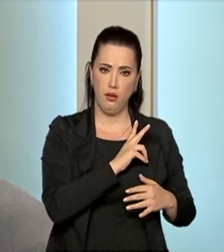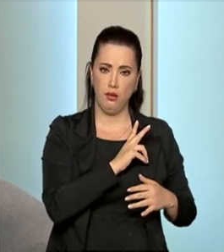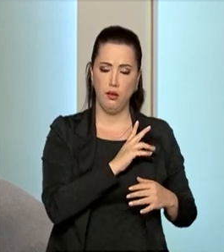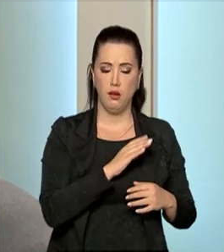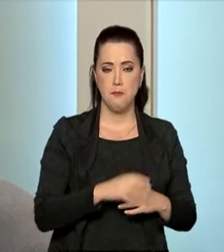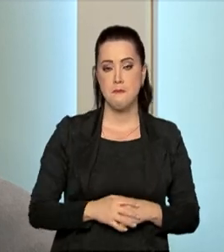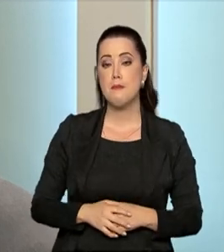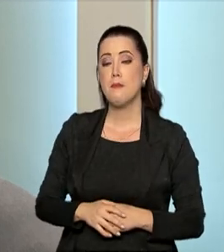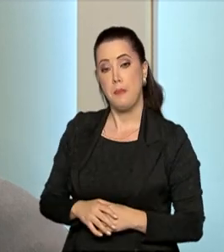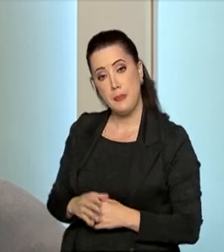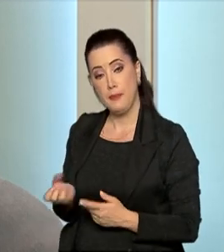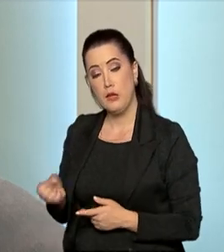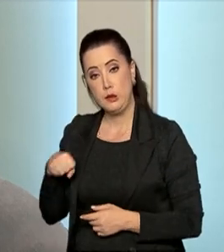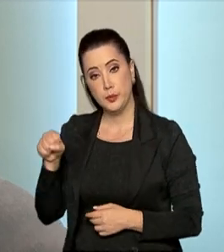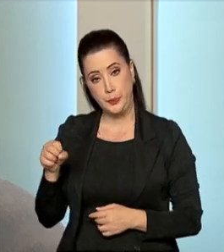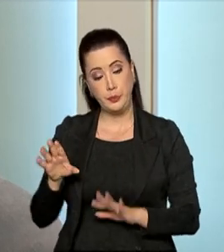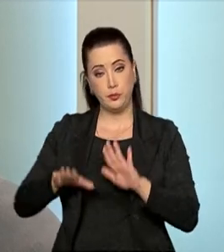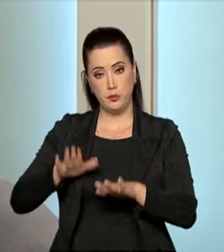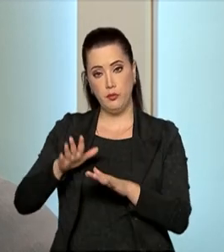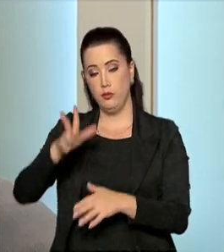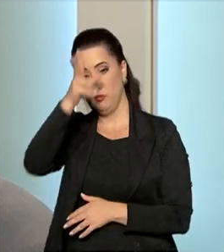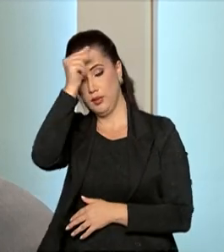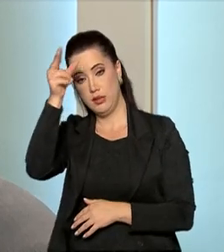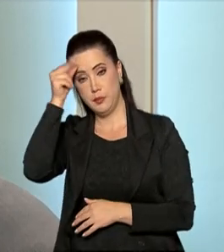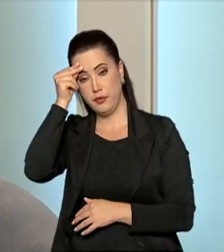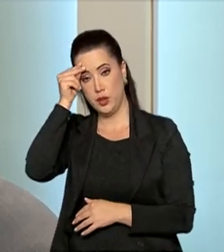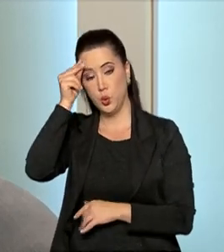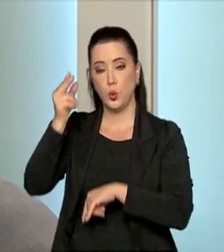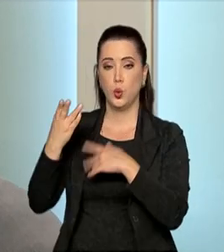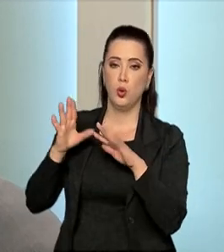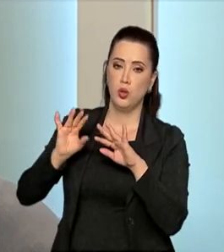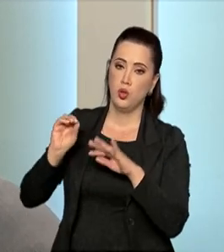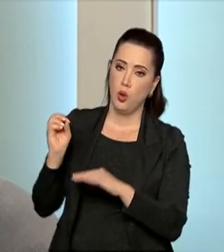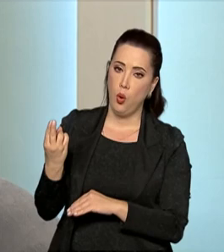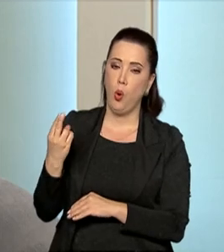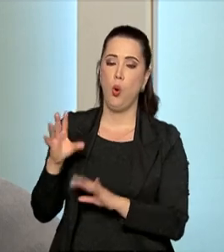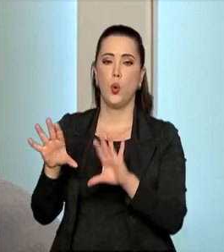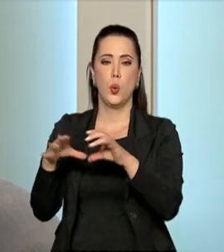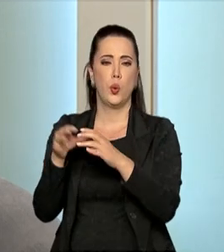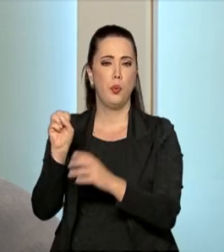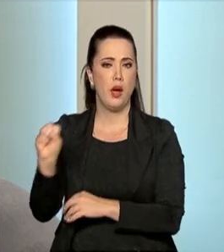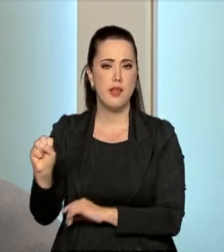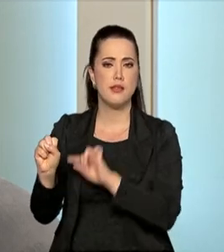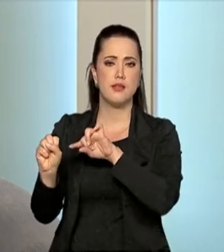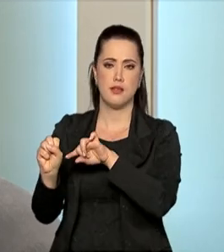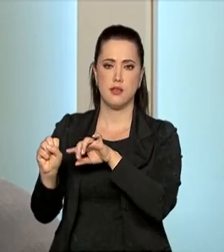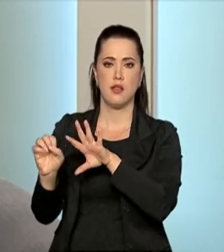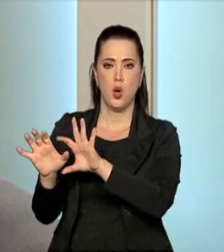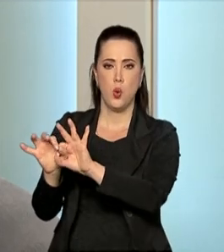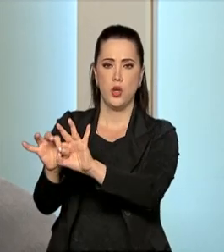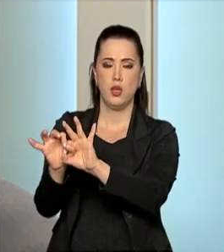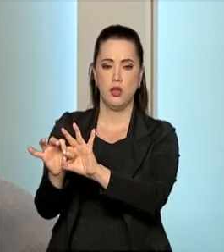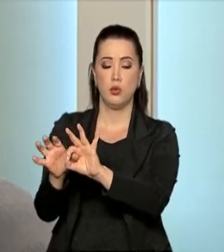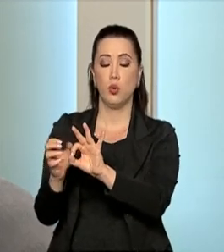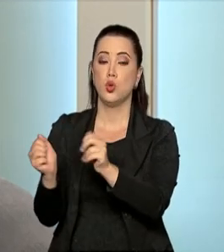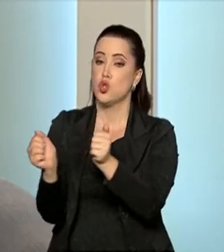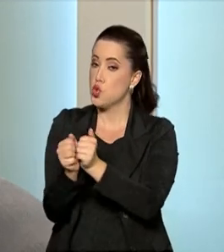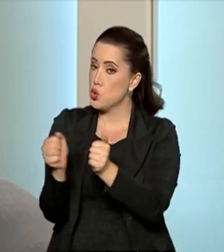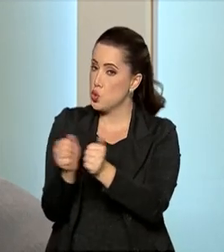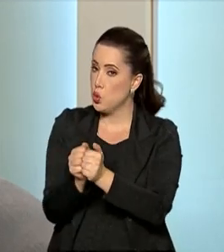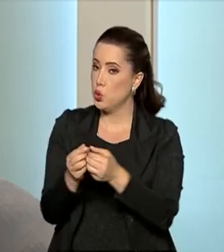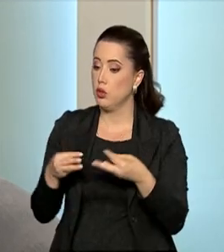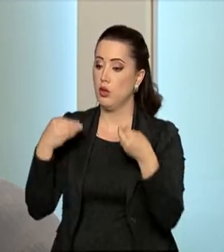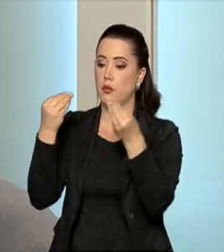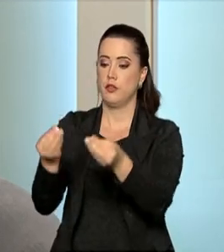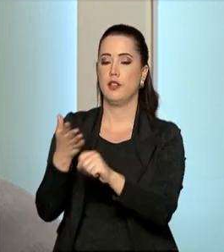Há alguns locais aí onde as prefeituras municipais, o SENAR, há muitos parceiros envolvidos nisso e